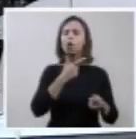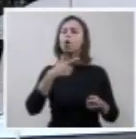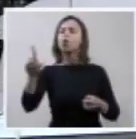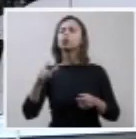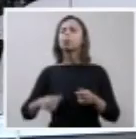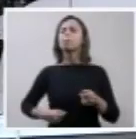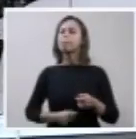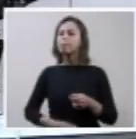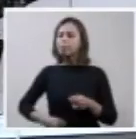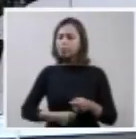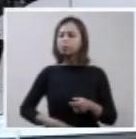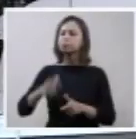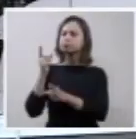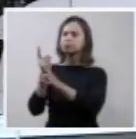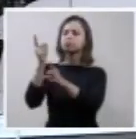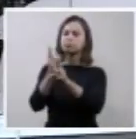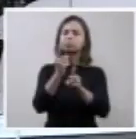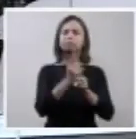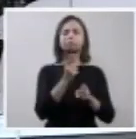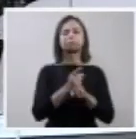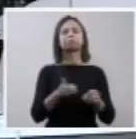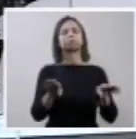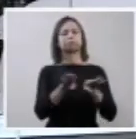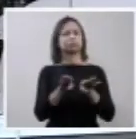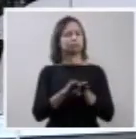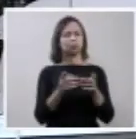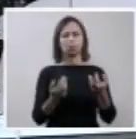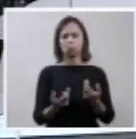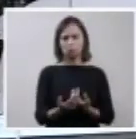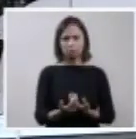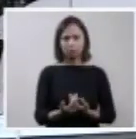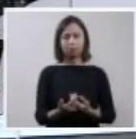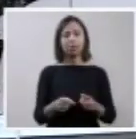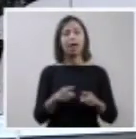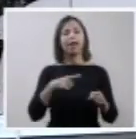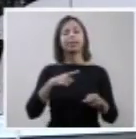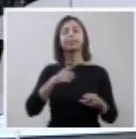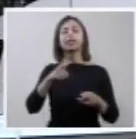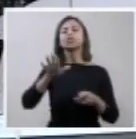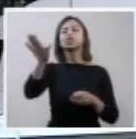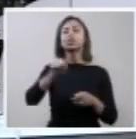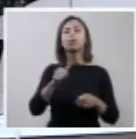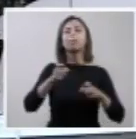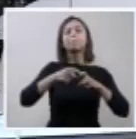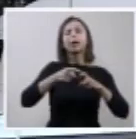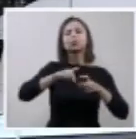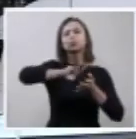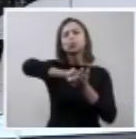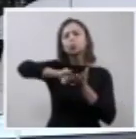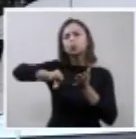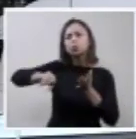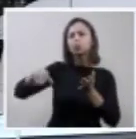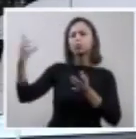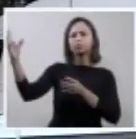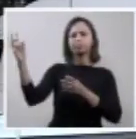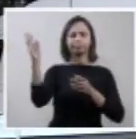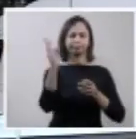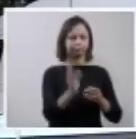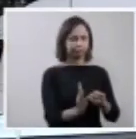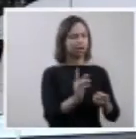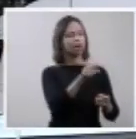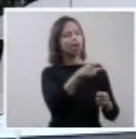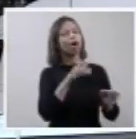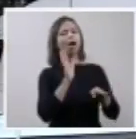paciente é conduzido por equipes de saúde multidisciplinares. Seguindo os preceitos do parto